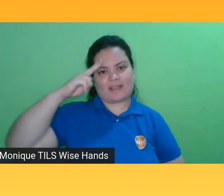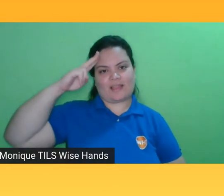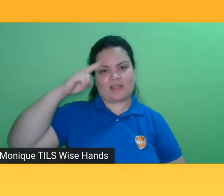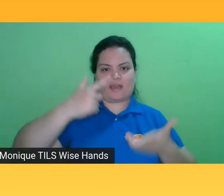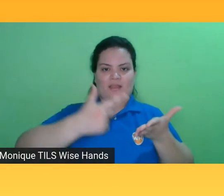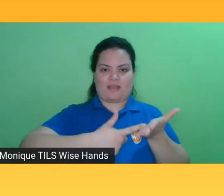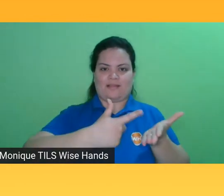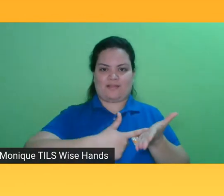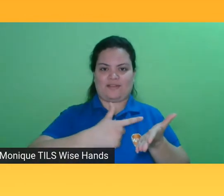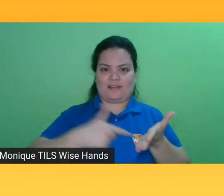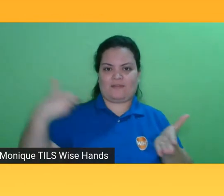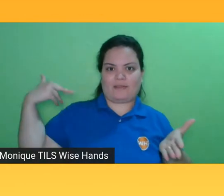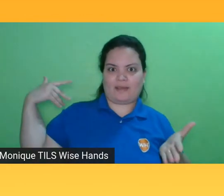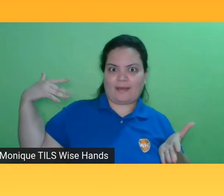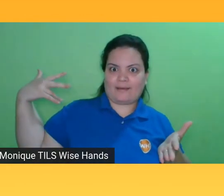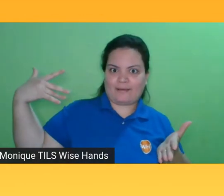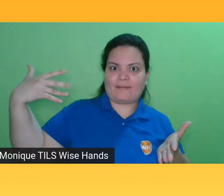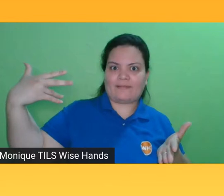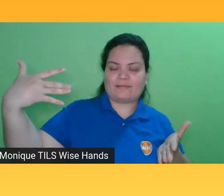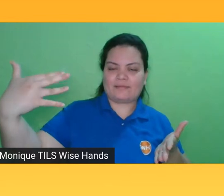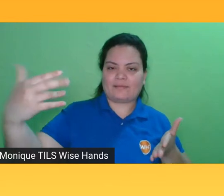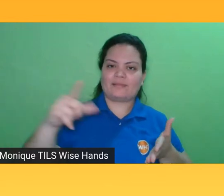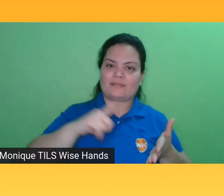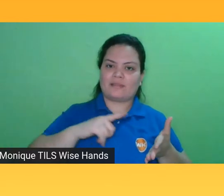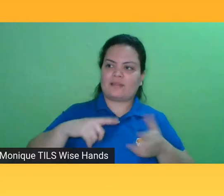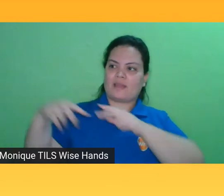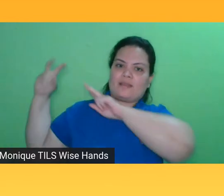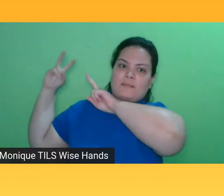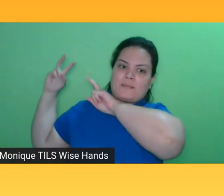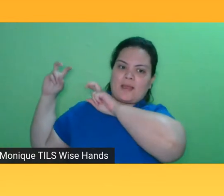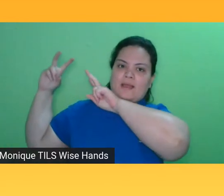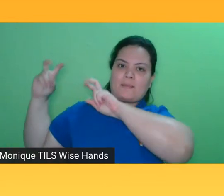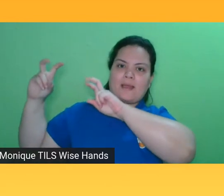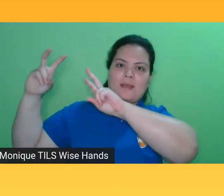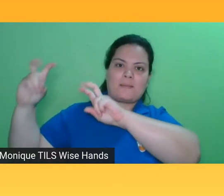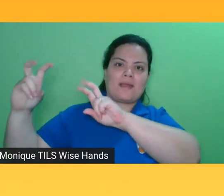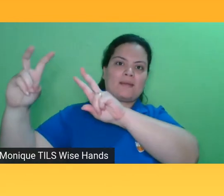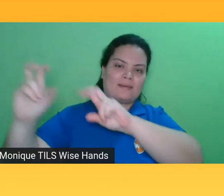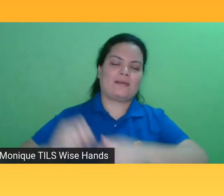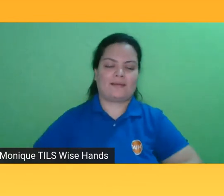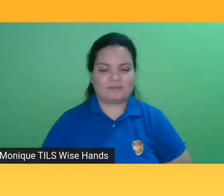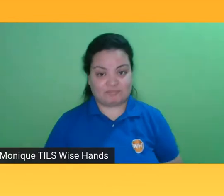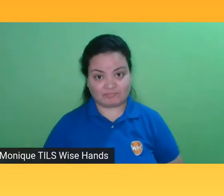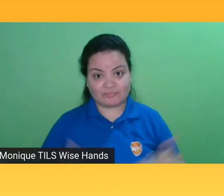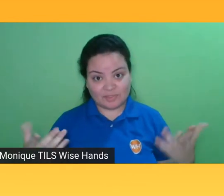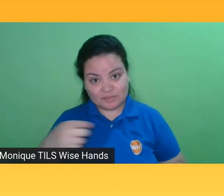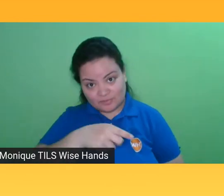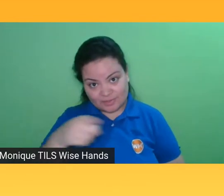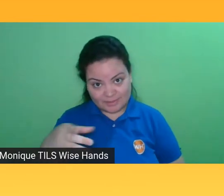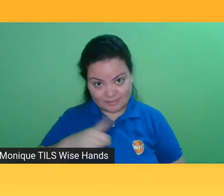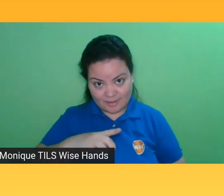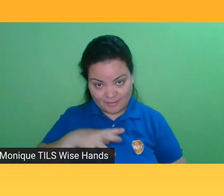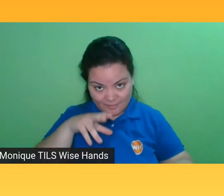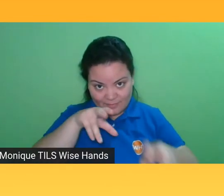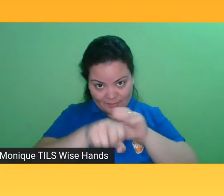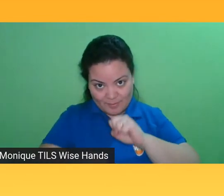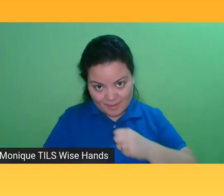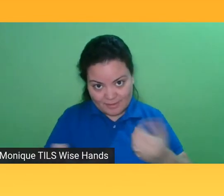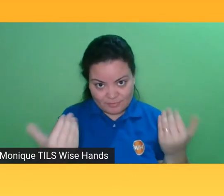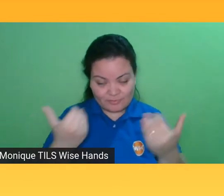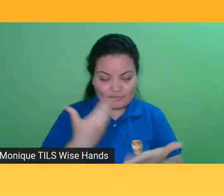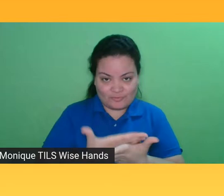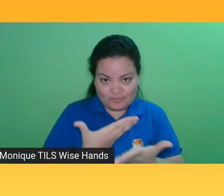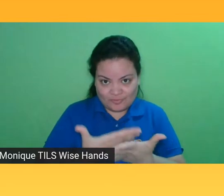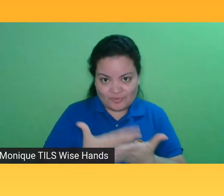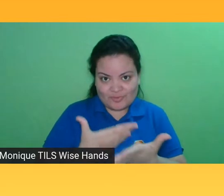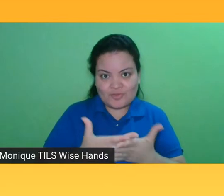grandes momentos, né? Então, o pessoal aí que se formou, que teve aulas comigo em disciplinas de mercado editorial, que a gente fala que o livro, o